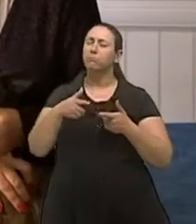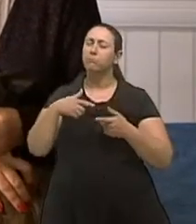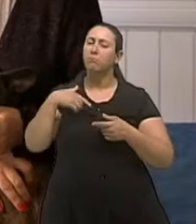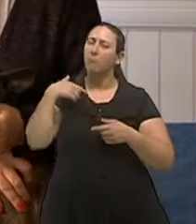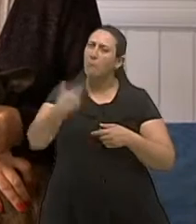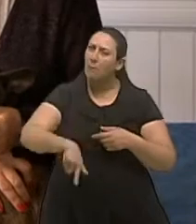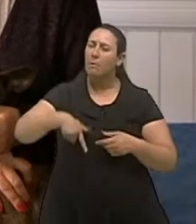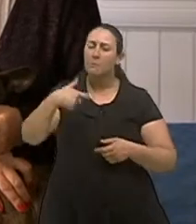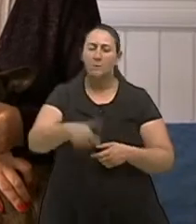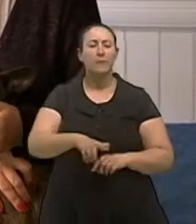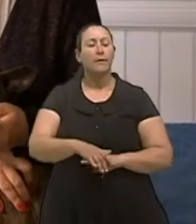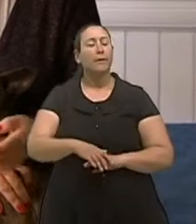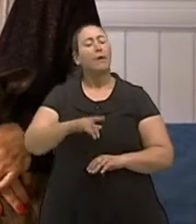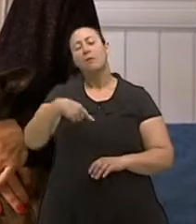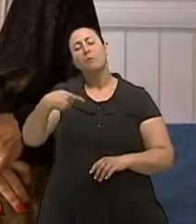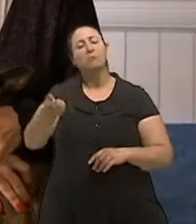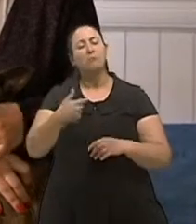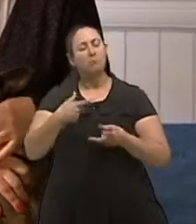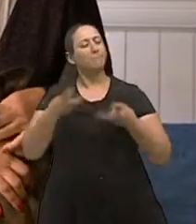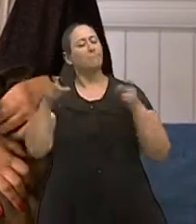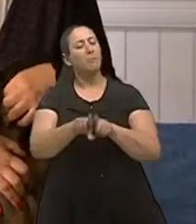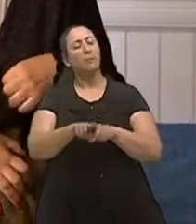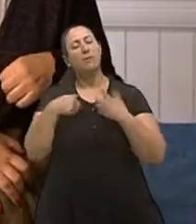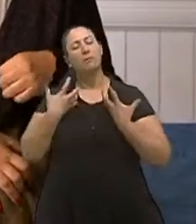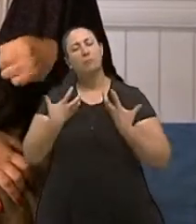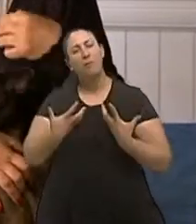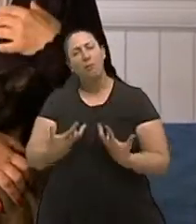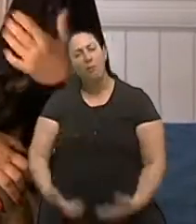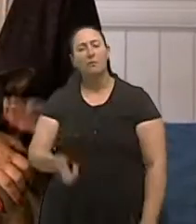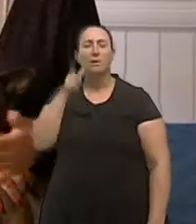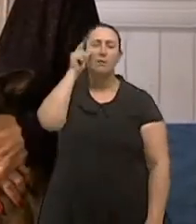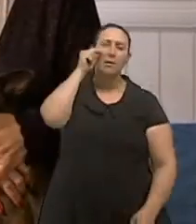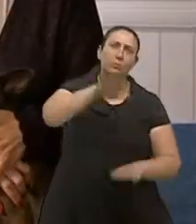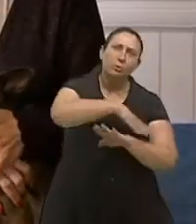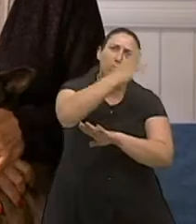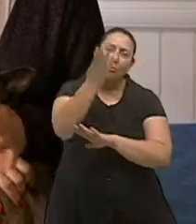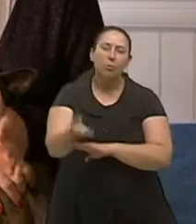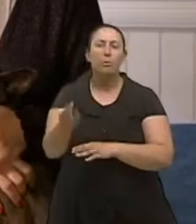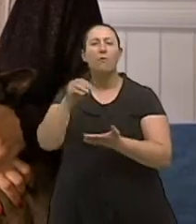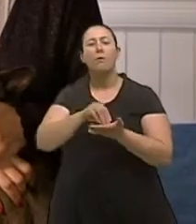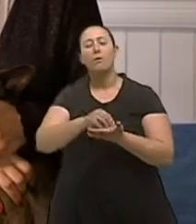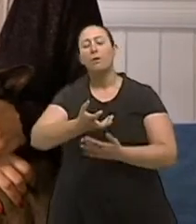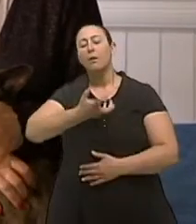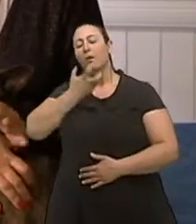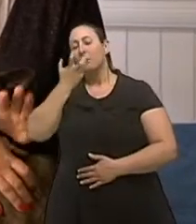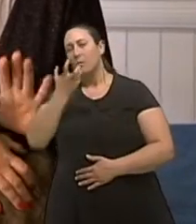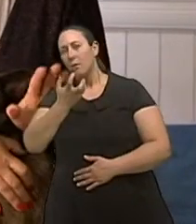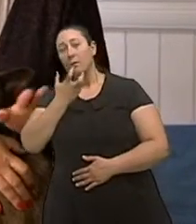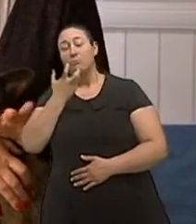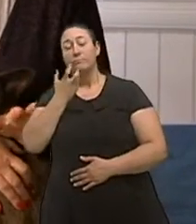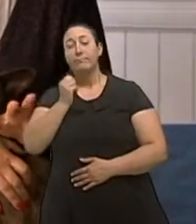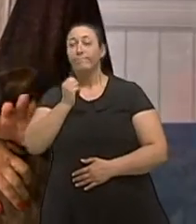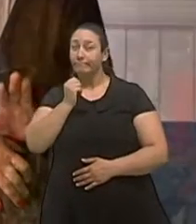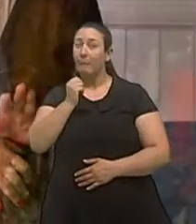problemas, além do cansaço, fadiga, falta de ar. Enfim, aí todo mundo,